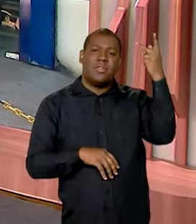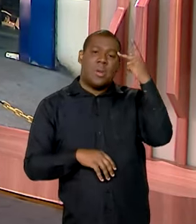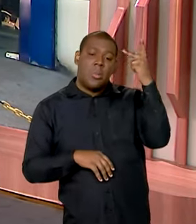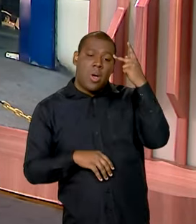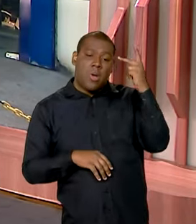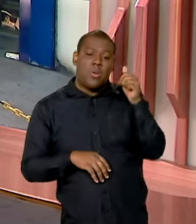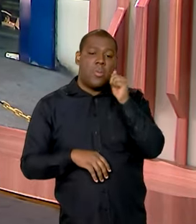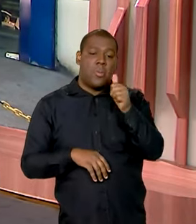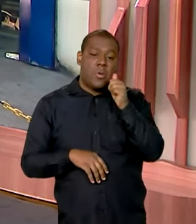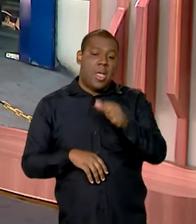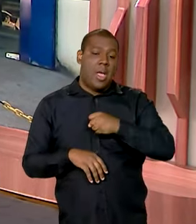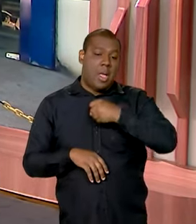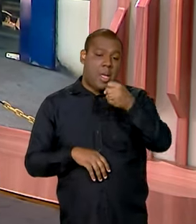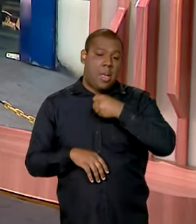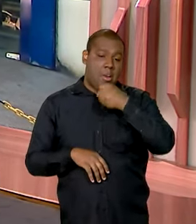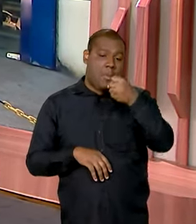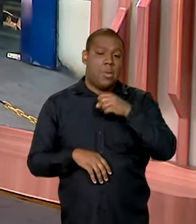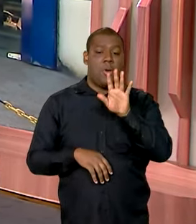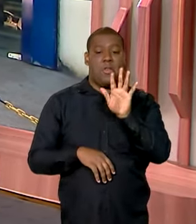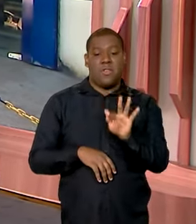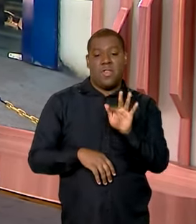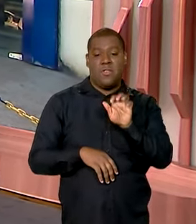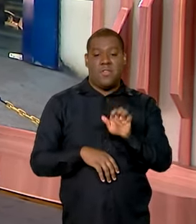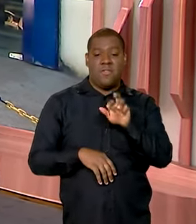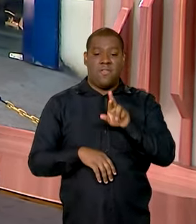repórter Fernanda Cruz. Bom dia, Fernanda.